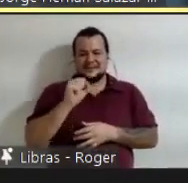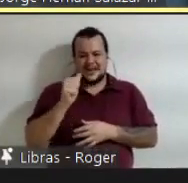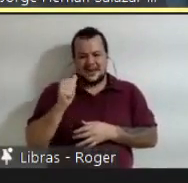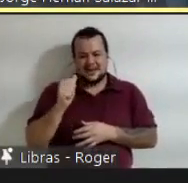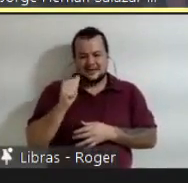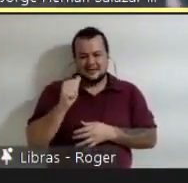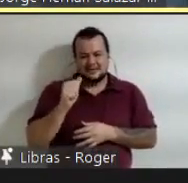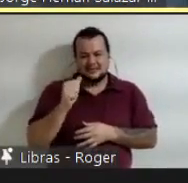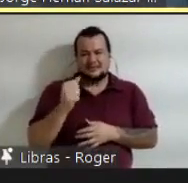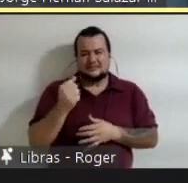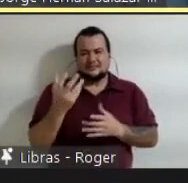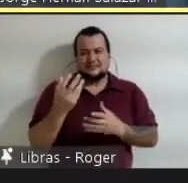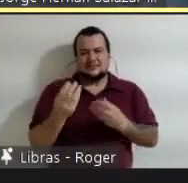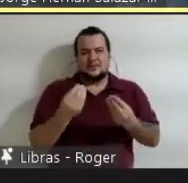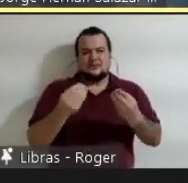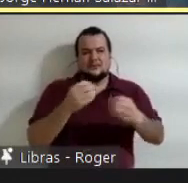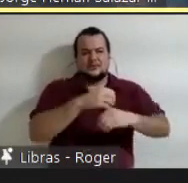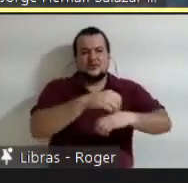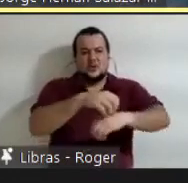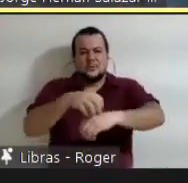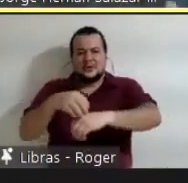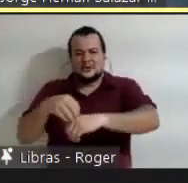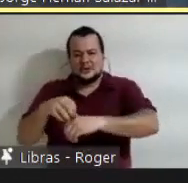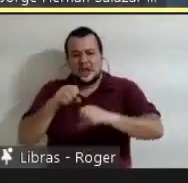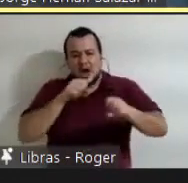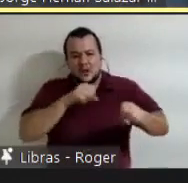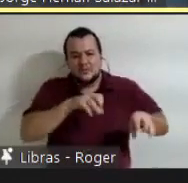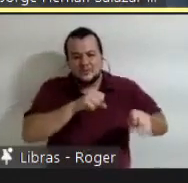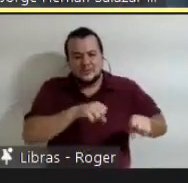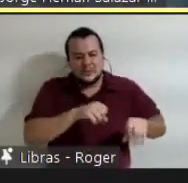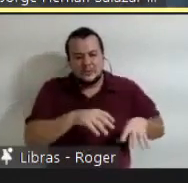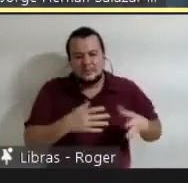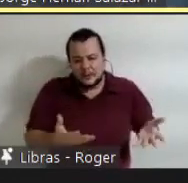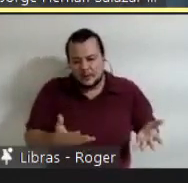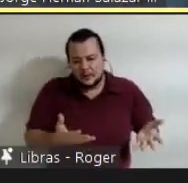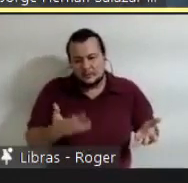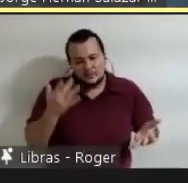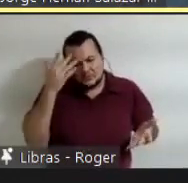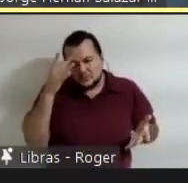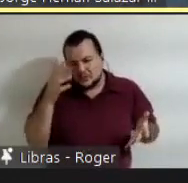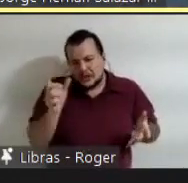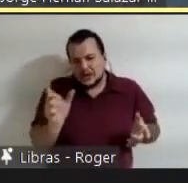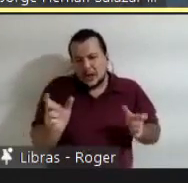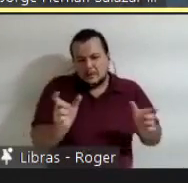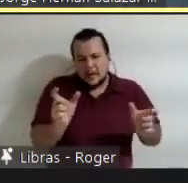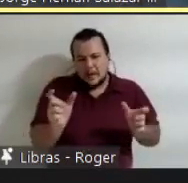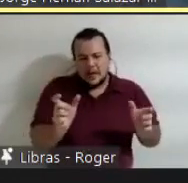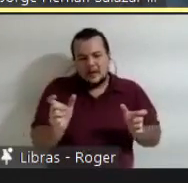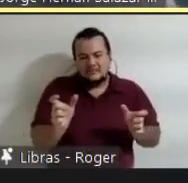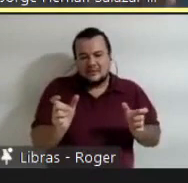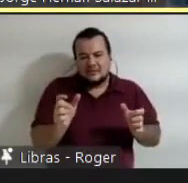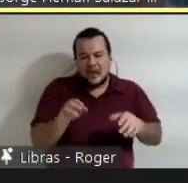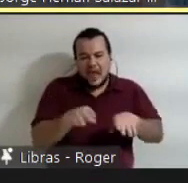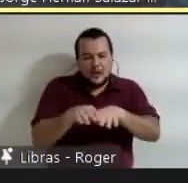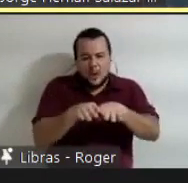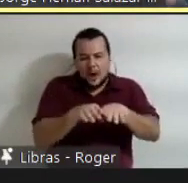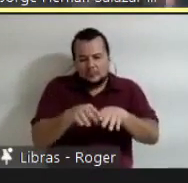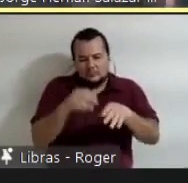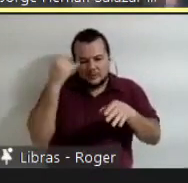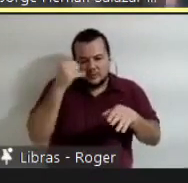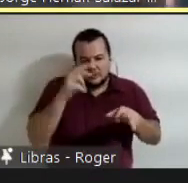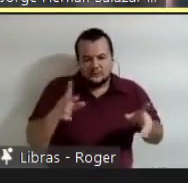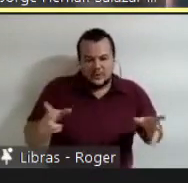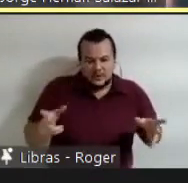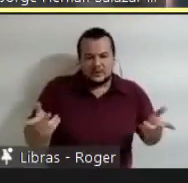doctrina igual. Muito bem. Então, é como se fosse um tema de fé. Os professores estamos com muito